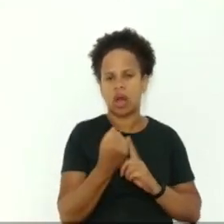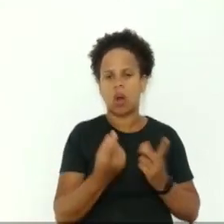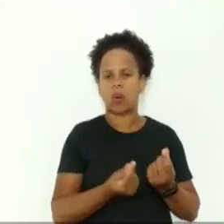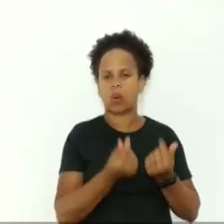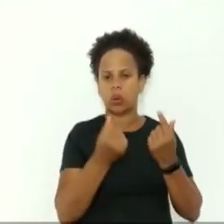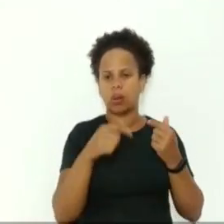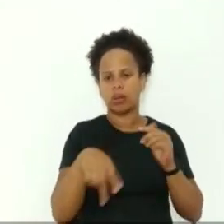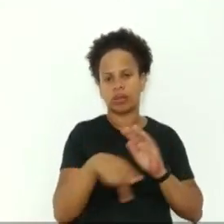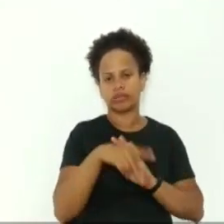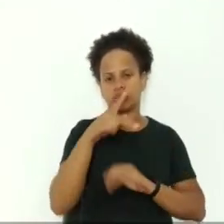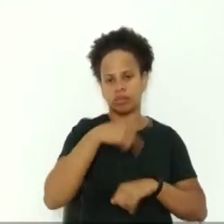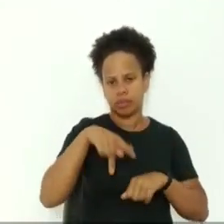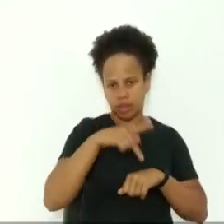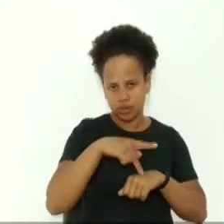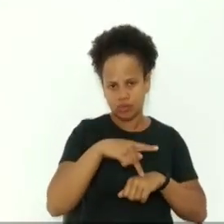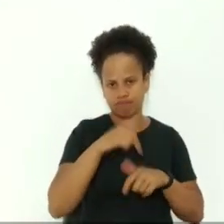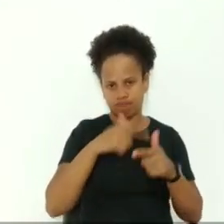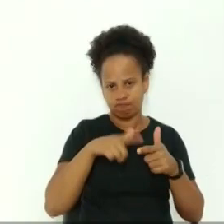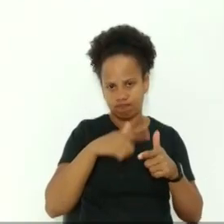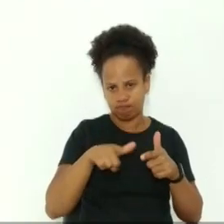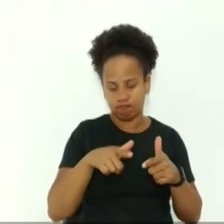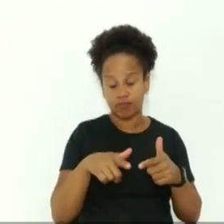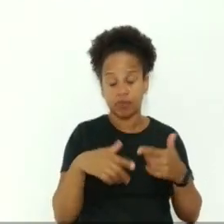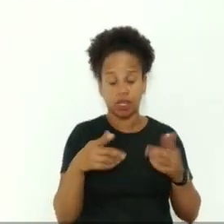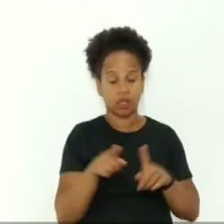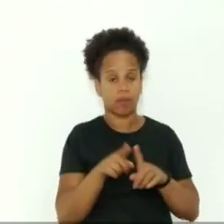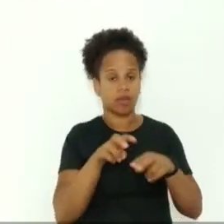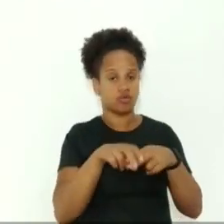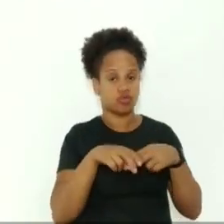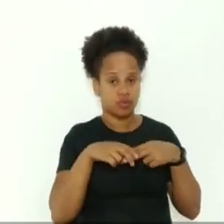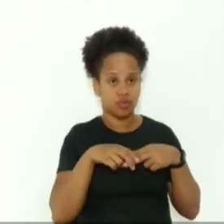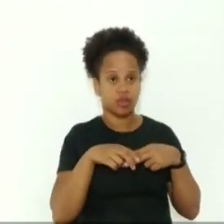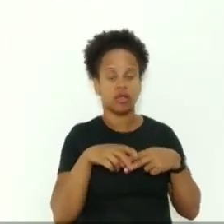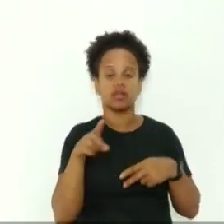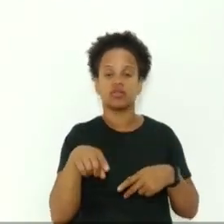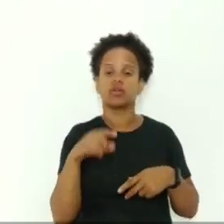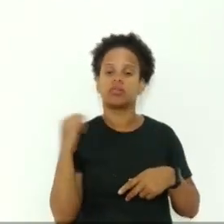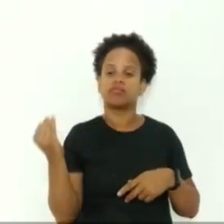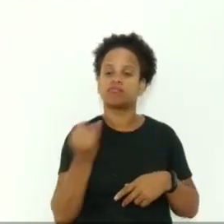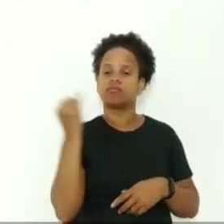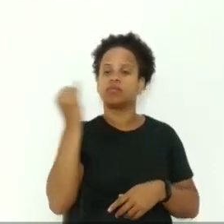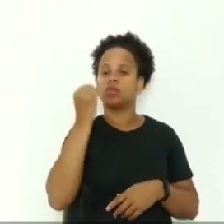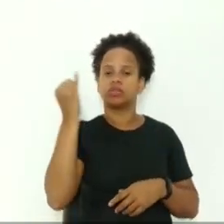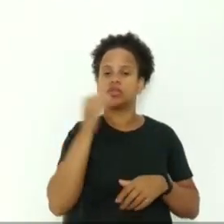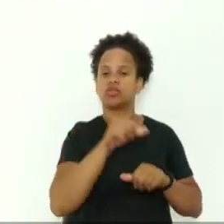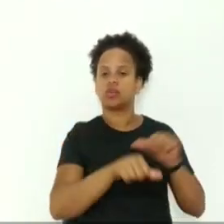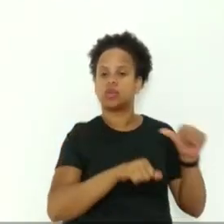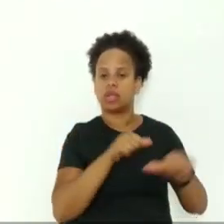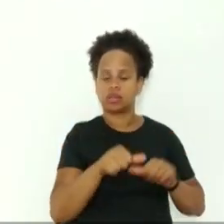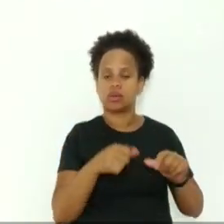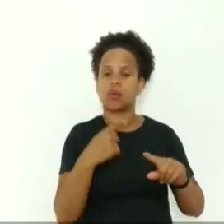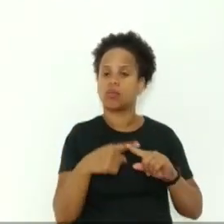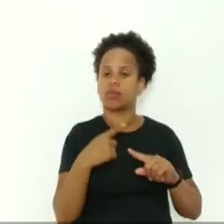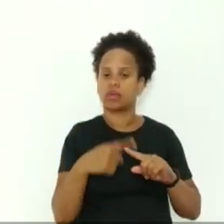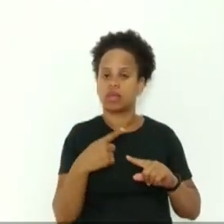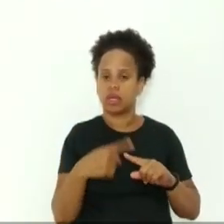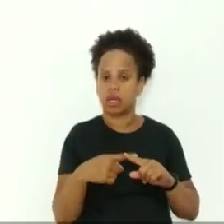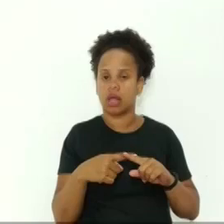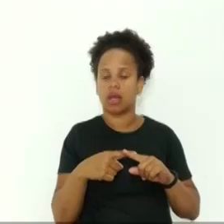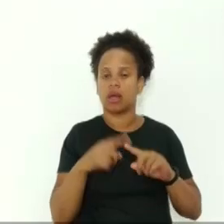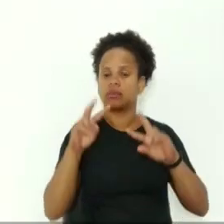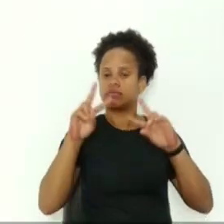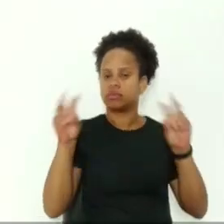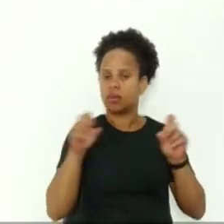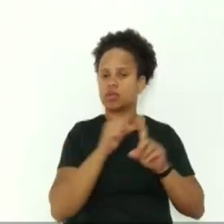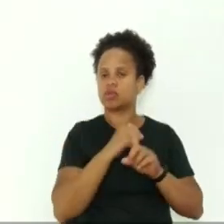a justificativa ainda ressalta que é imperiosa a presente alteração, uma vez que a questão social se